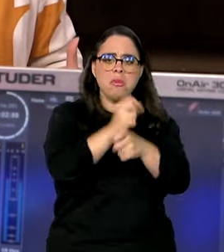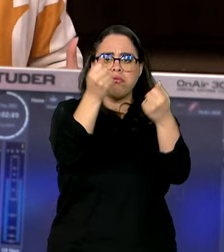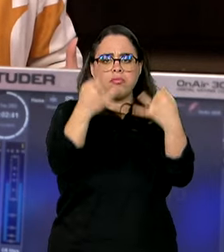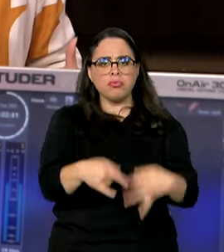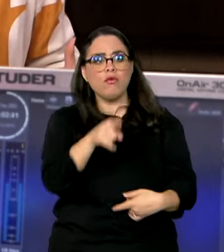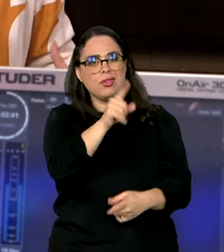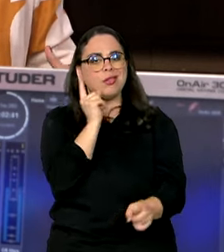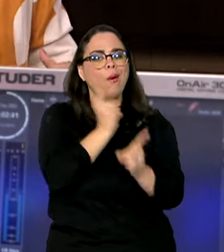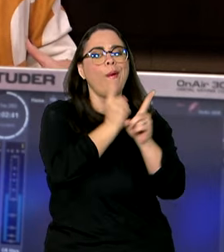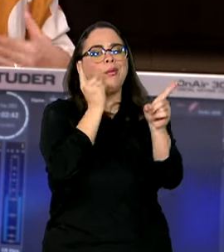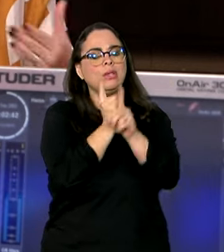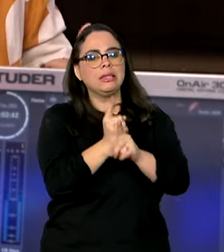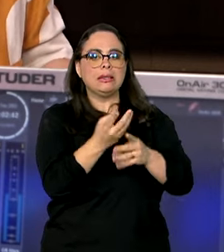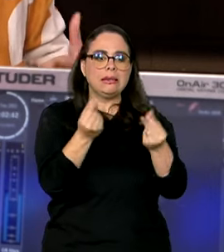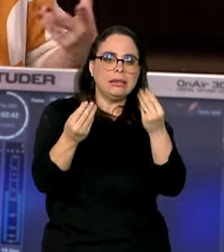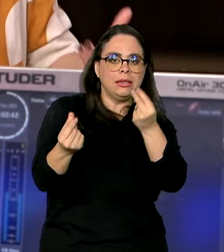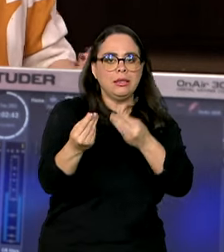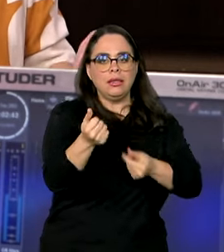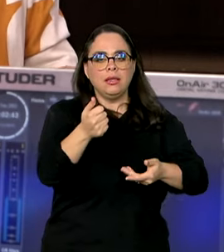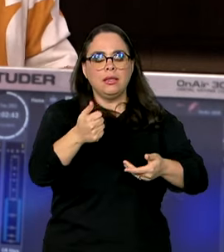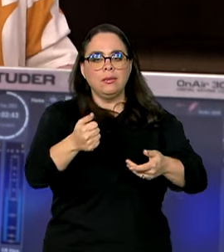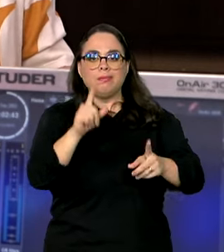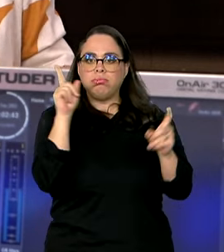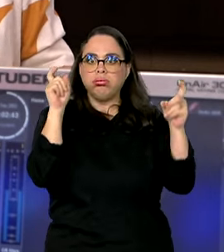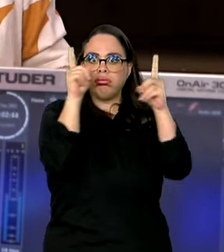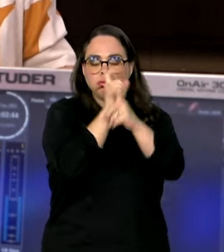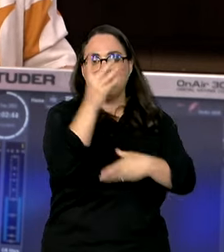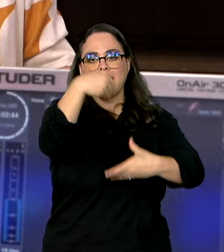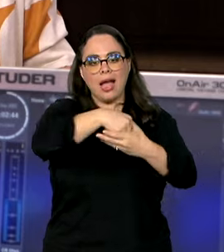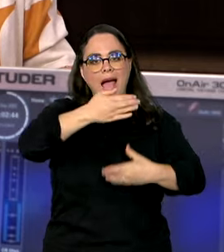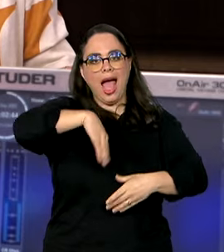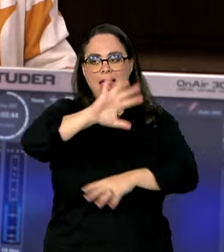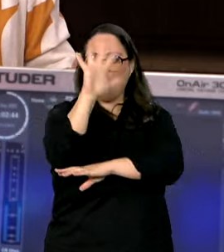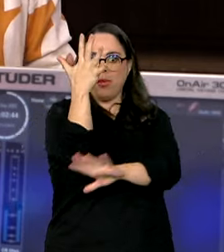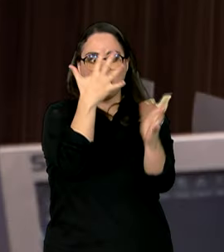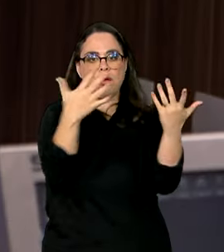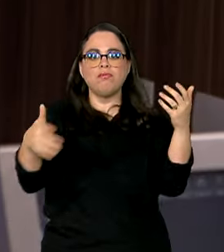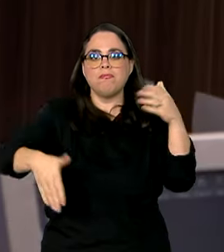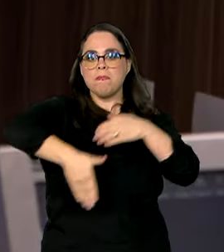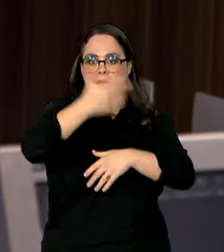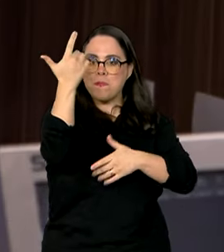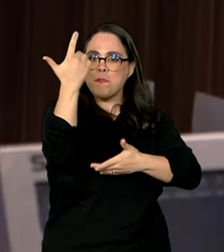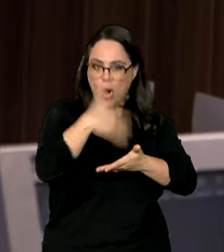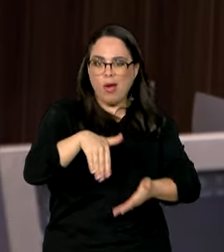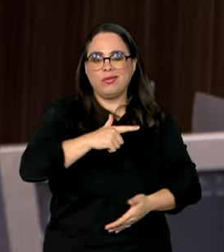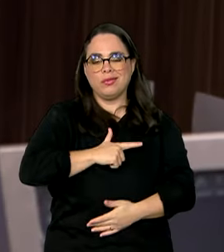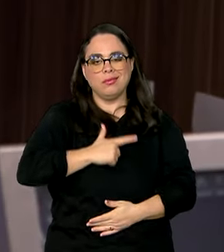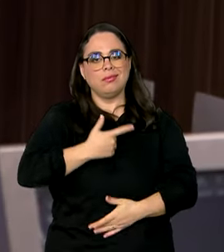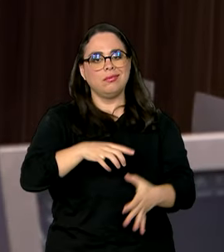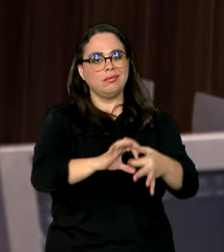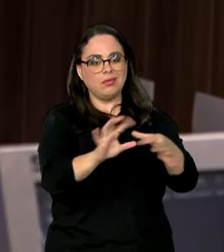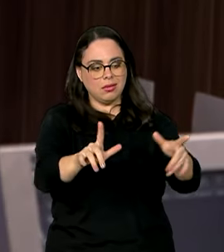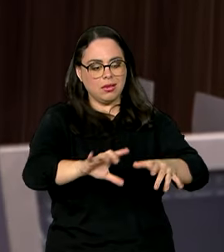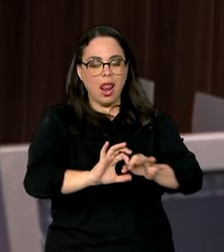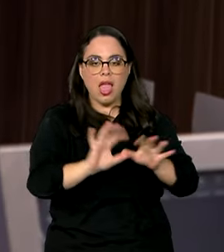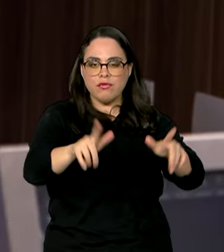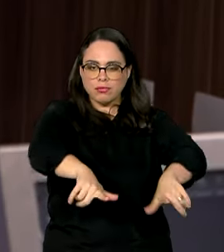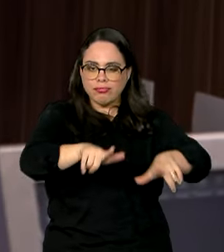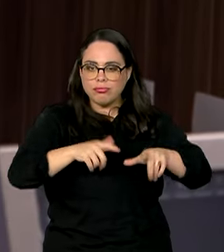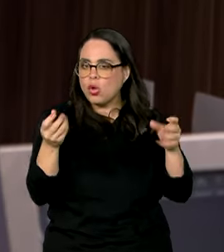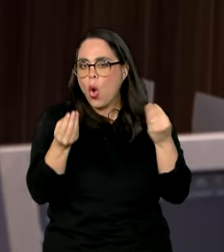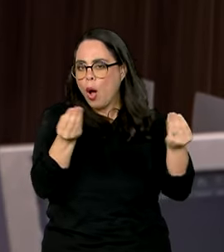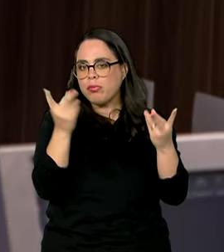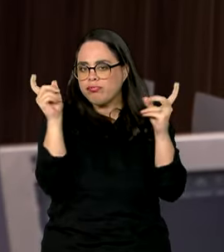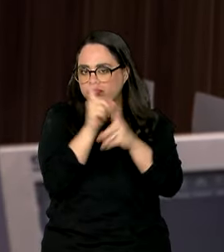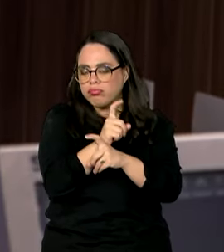dificuldades hoje que a indústria enfrenta, especialmente nessa parte de licenciamento ambiental? Olha, Mariana, o nosso desafio